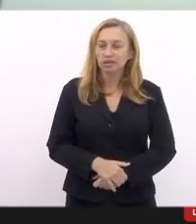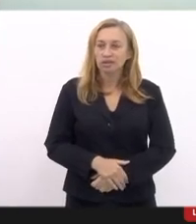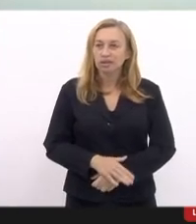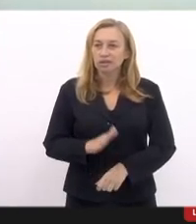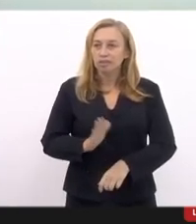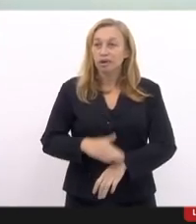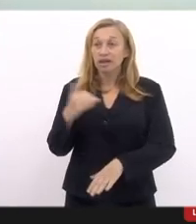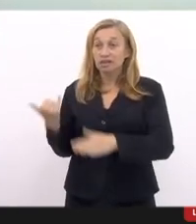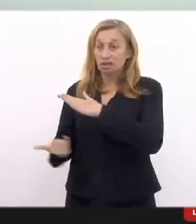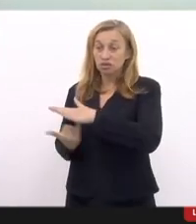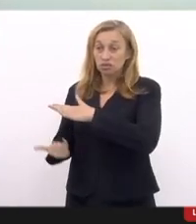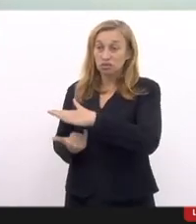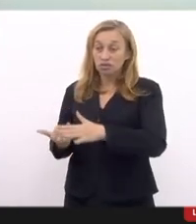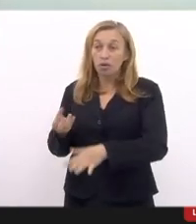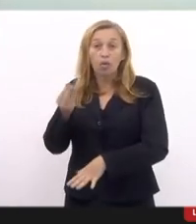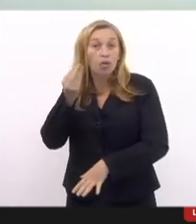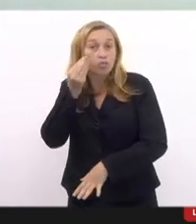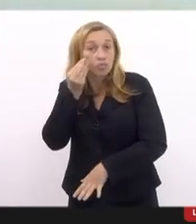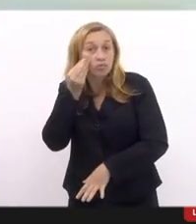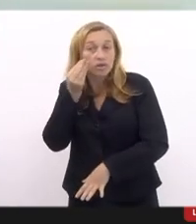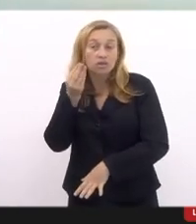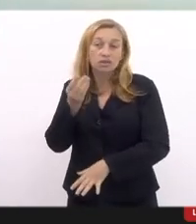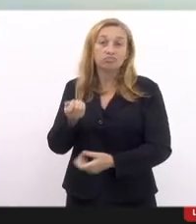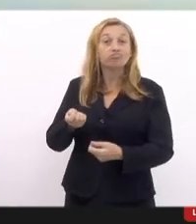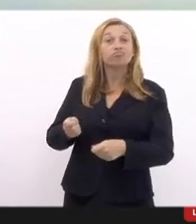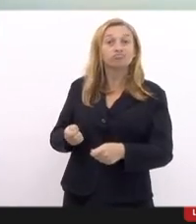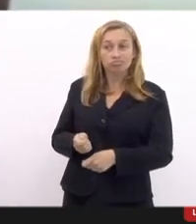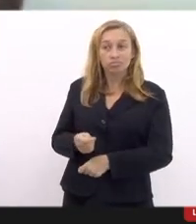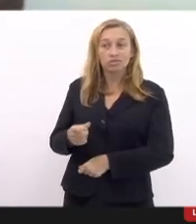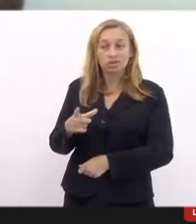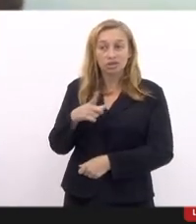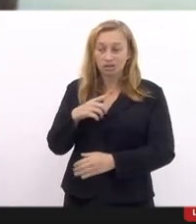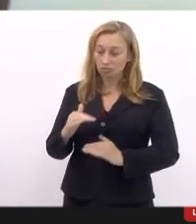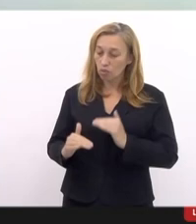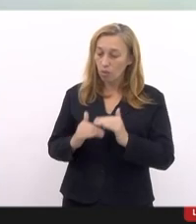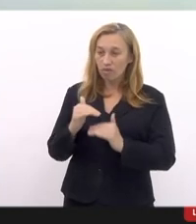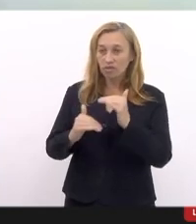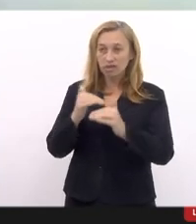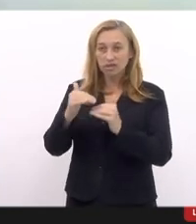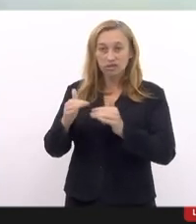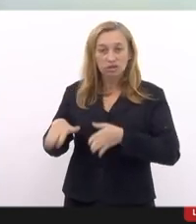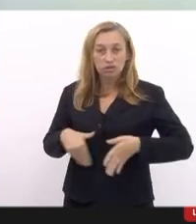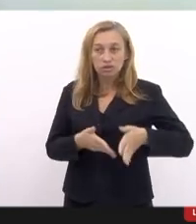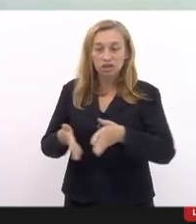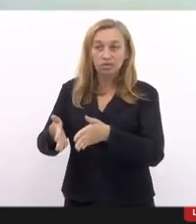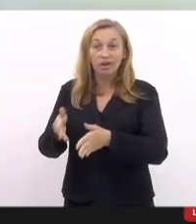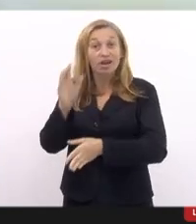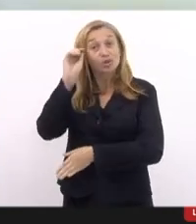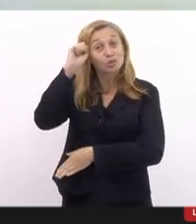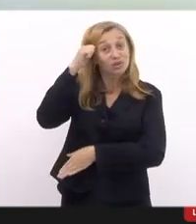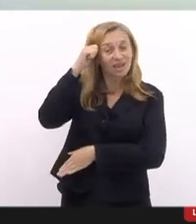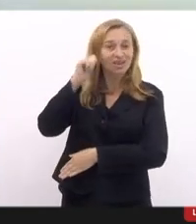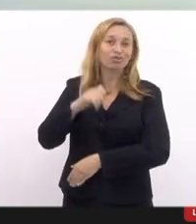instituições que mais deu oportunidade ao avanço, o caminhar dos negros